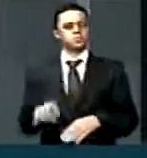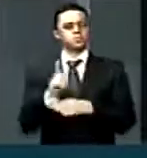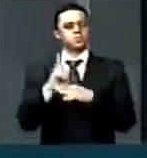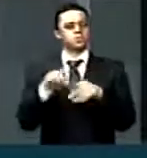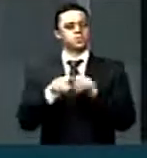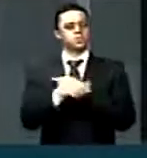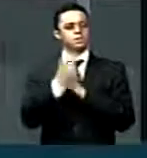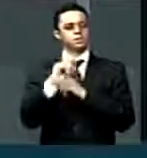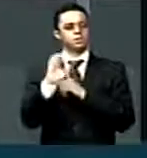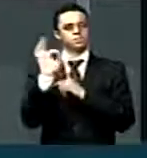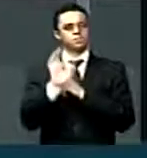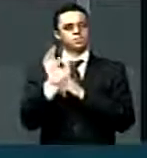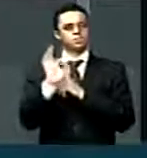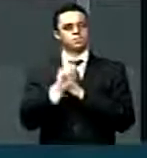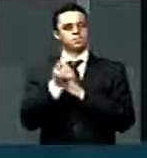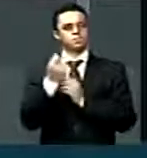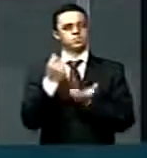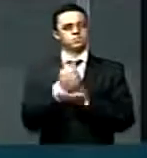receita bruta.